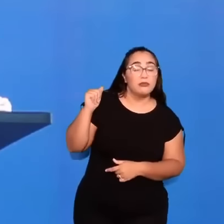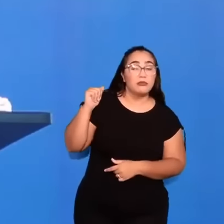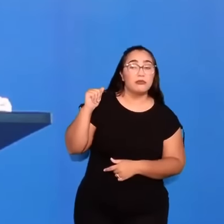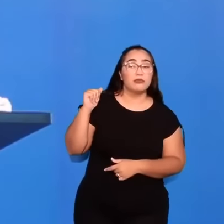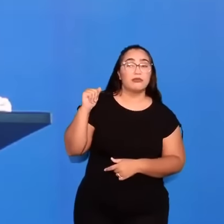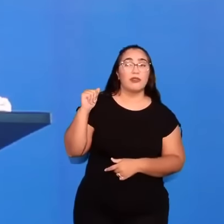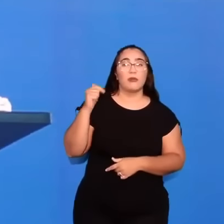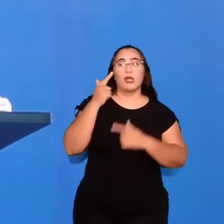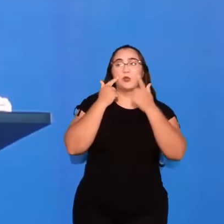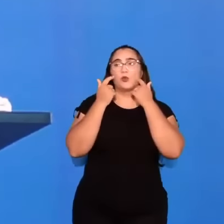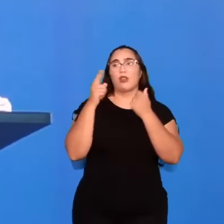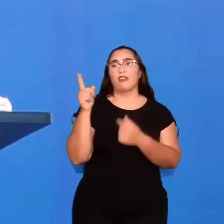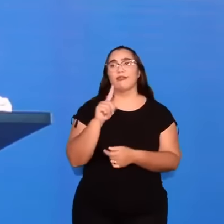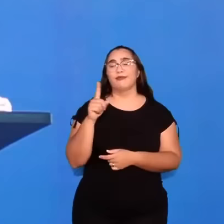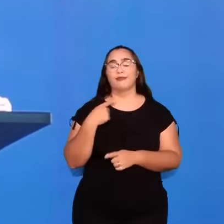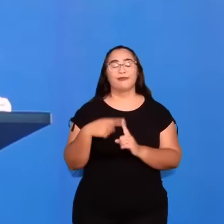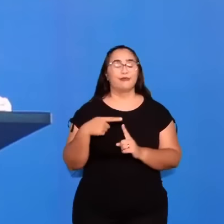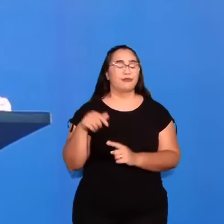Para não chorar.